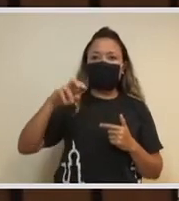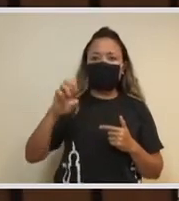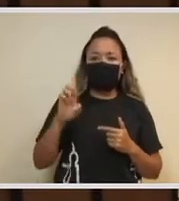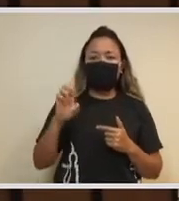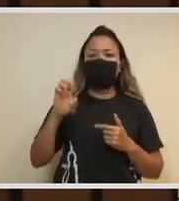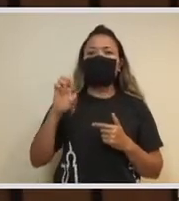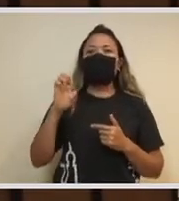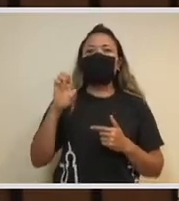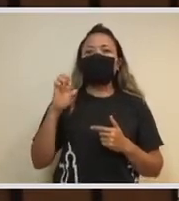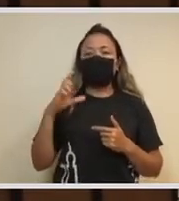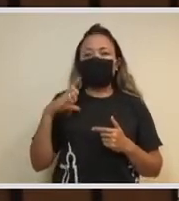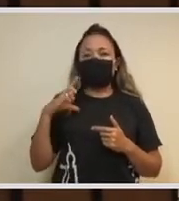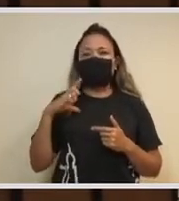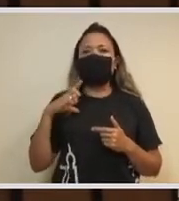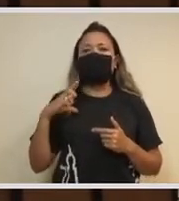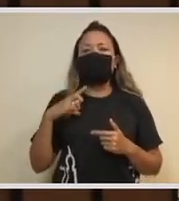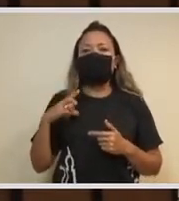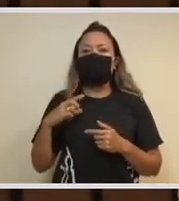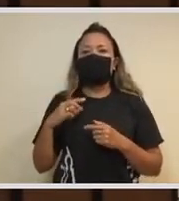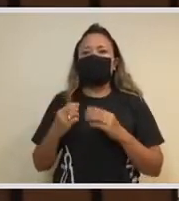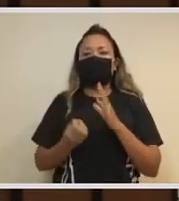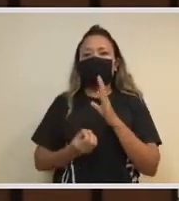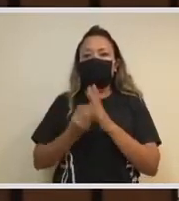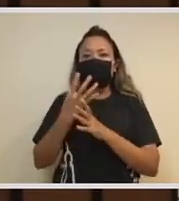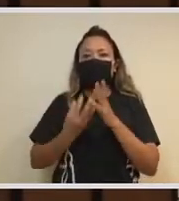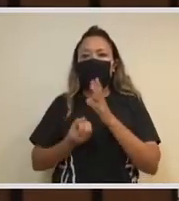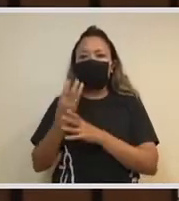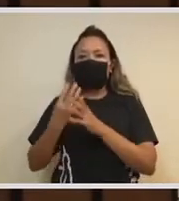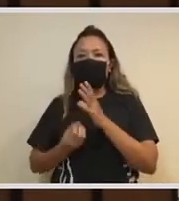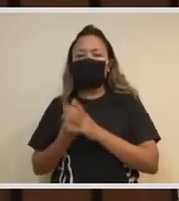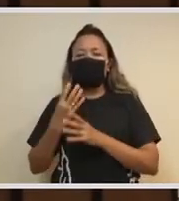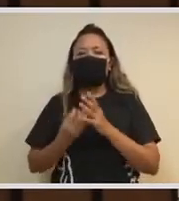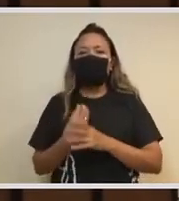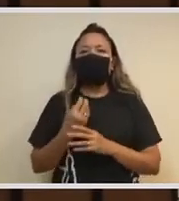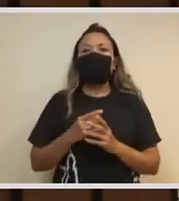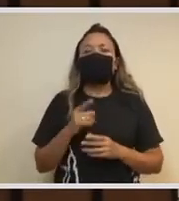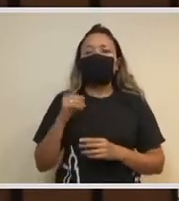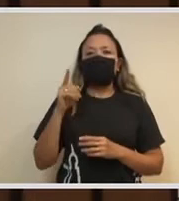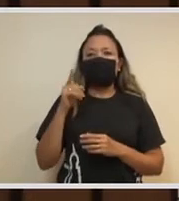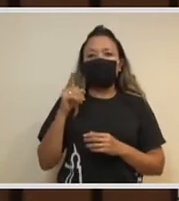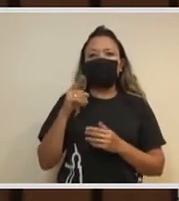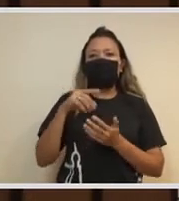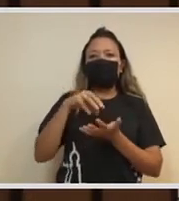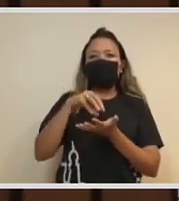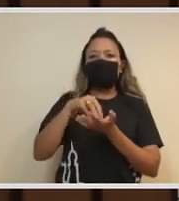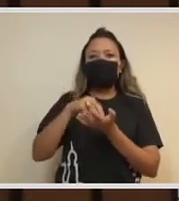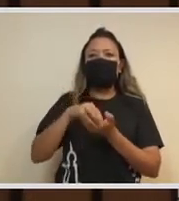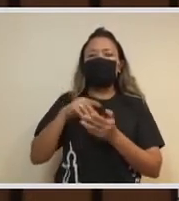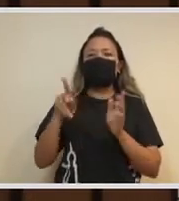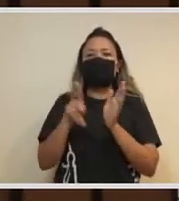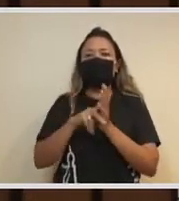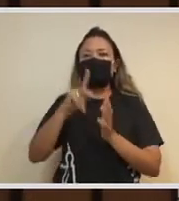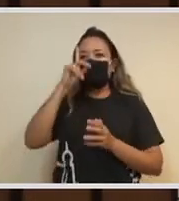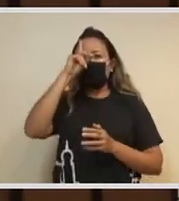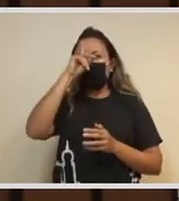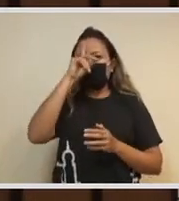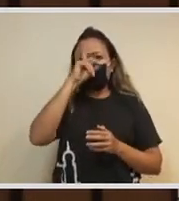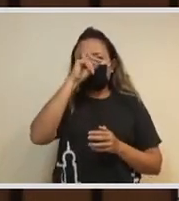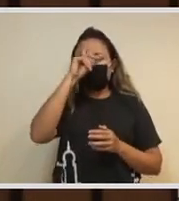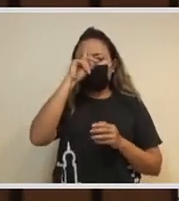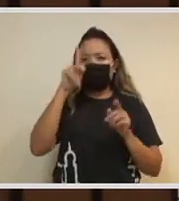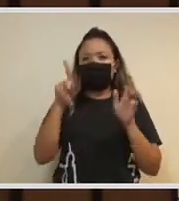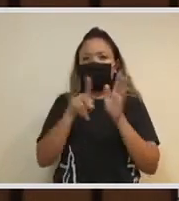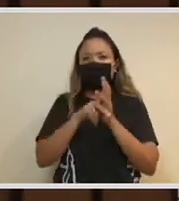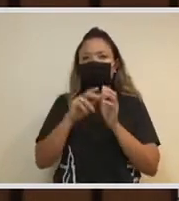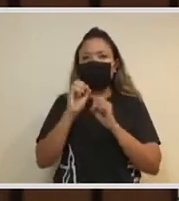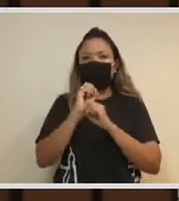desenvolvemos como algo permanente o complexo hospitalar, o centro hospitalar para a Covid,